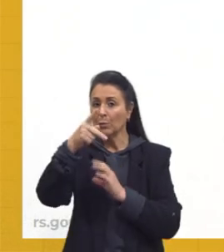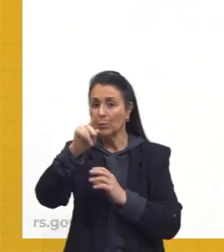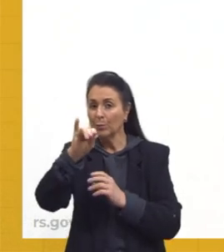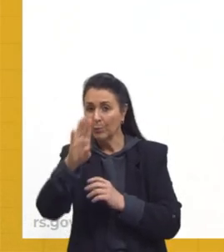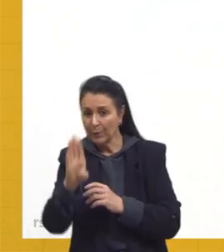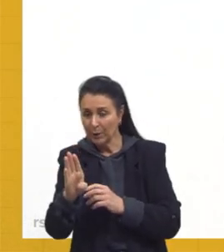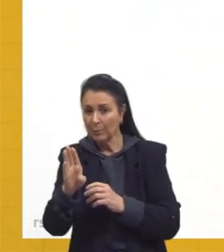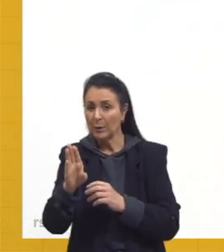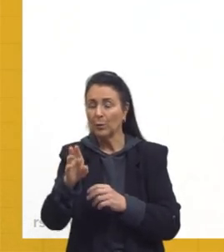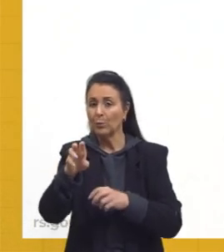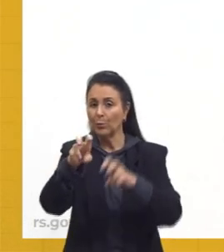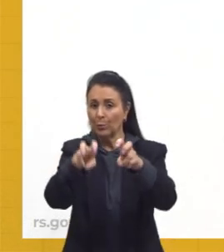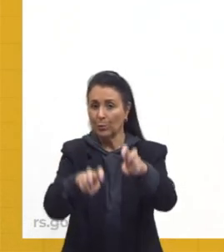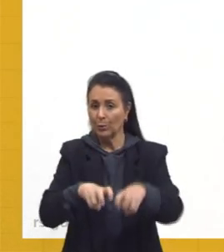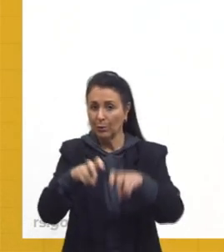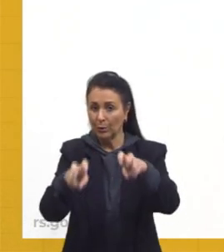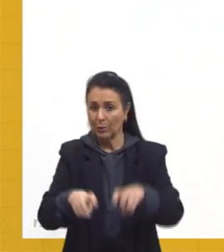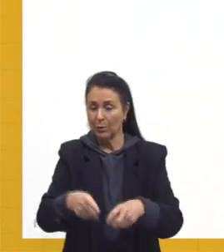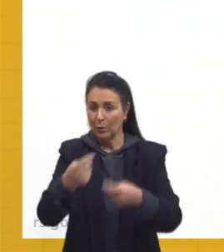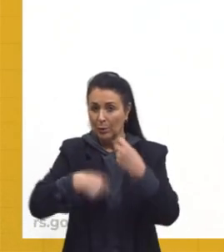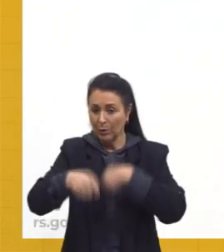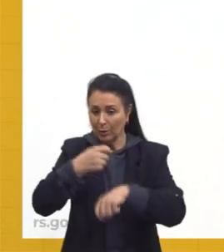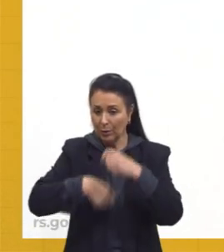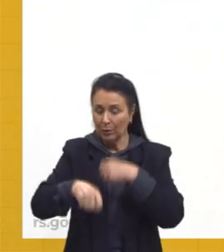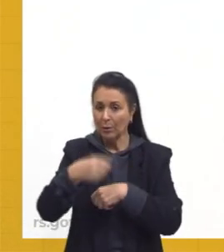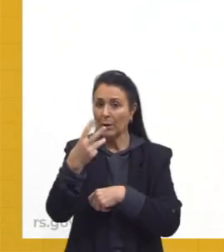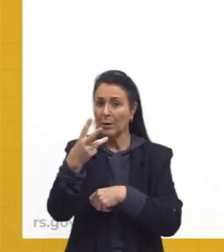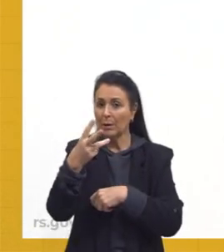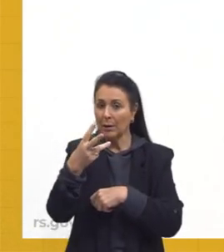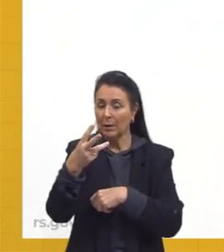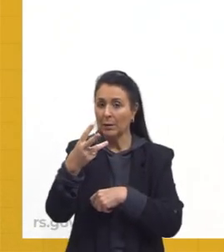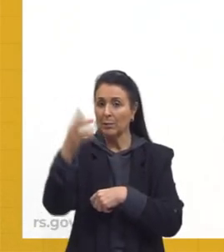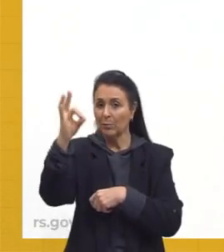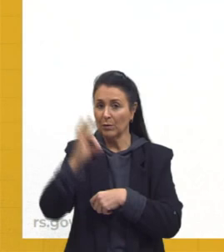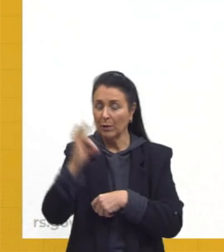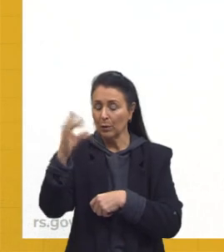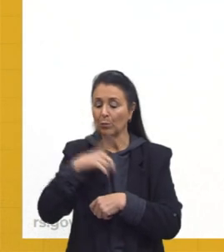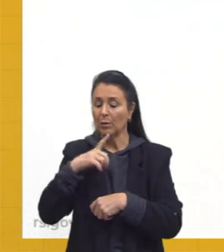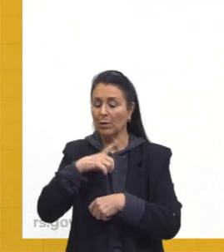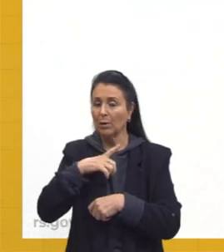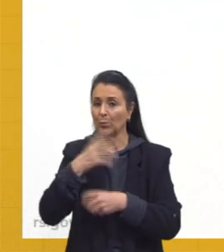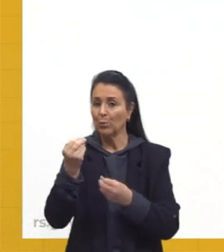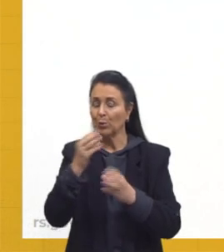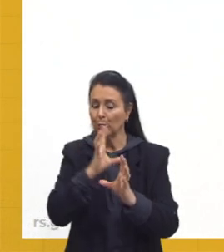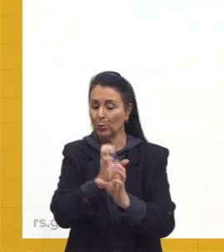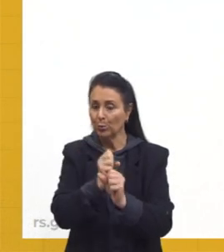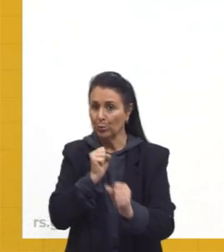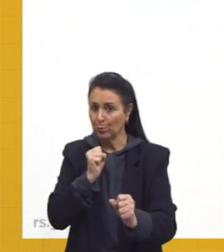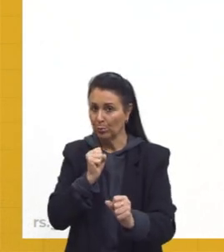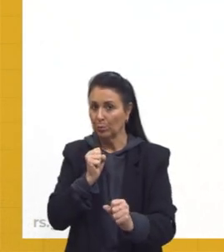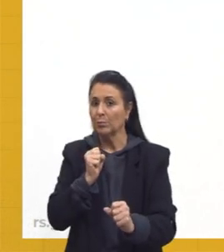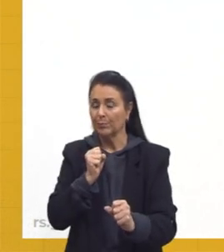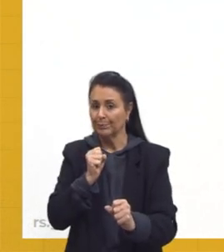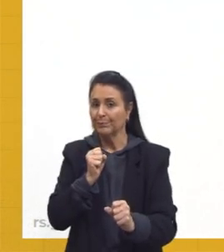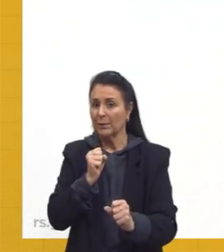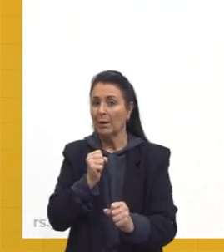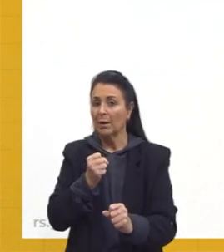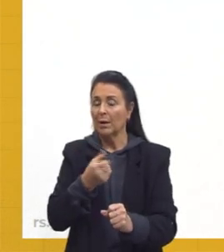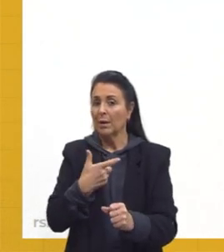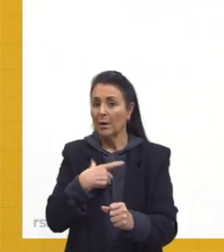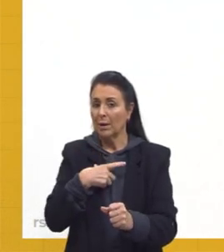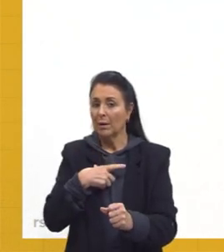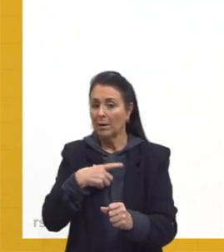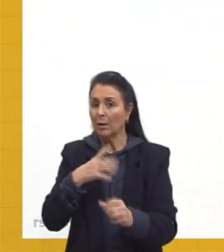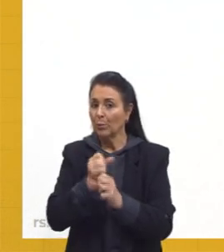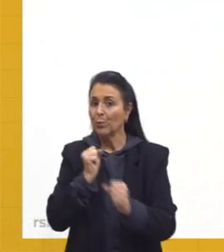a gente tinha falado, 30%, representa um terço. Então, é lucrativo eu manter gado, certo? E aí, o que